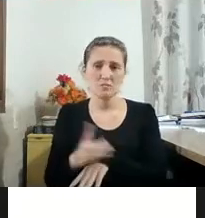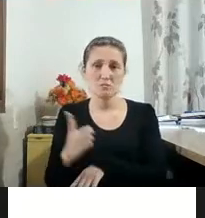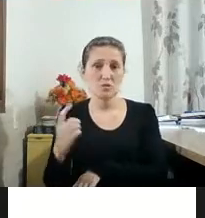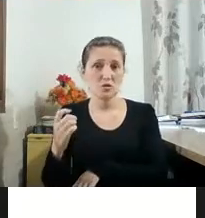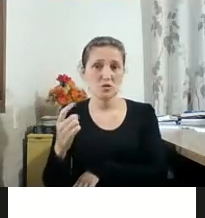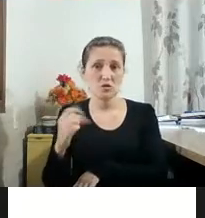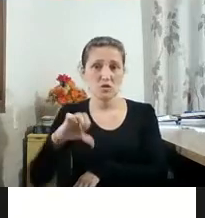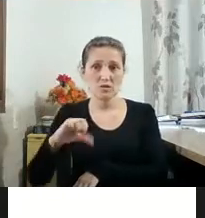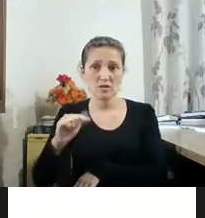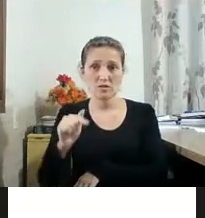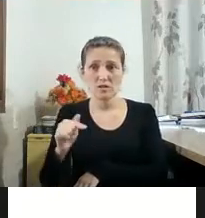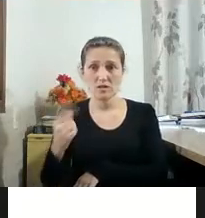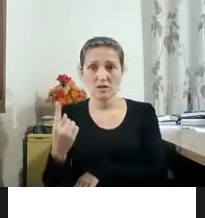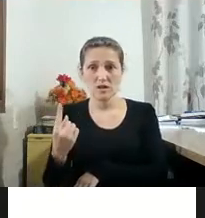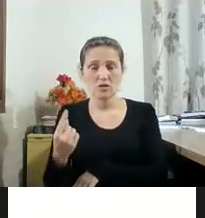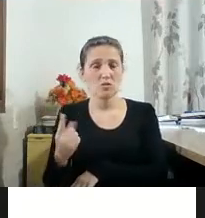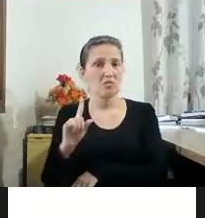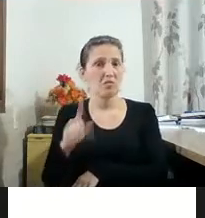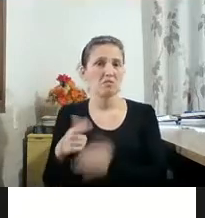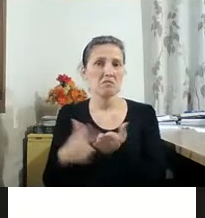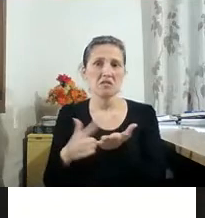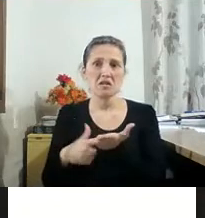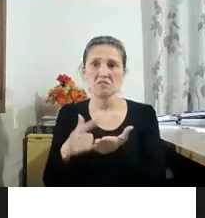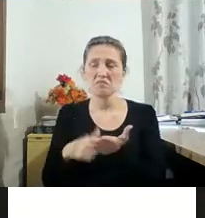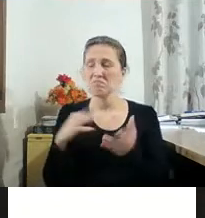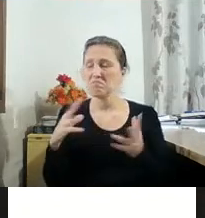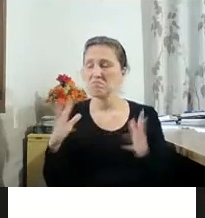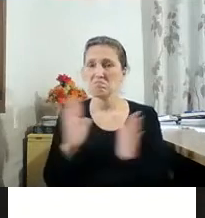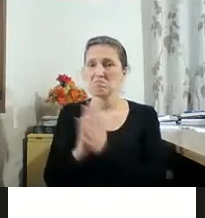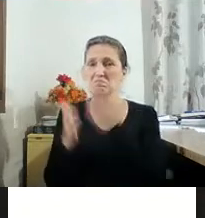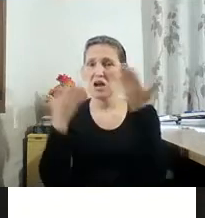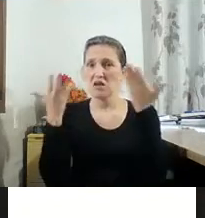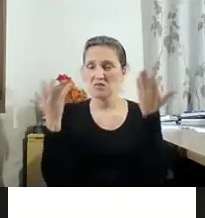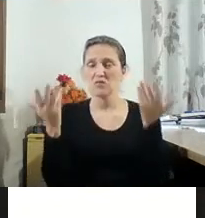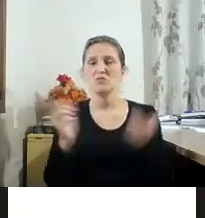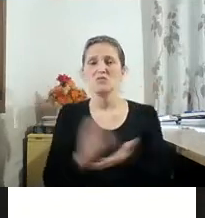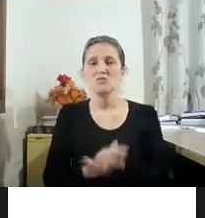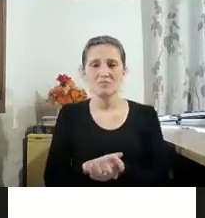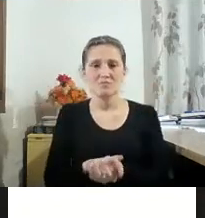esse livro é realmente fantástico. Então, continuamos.